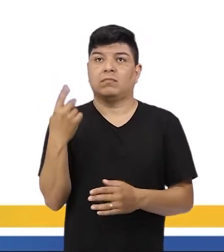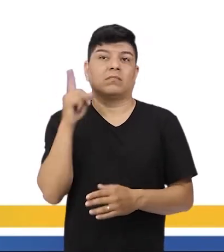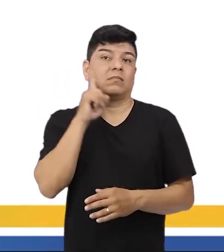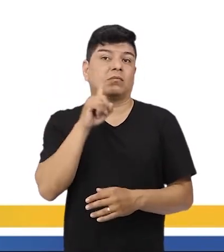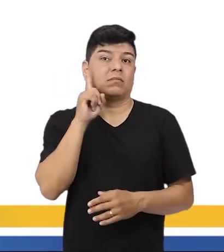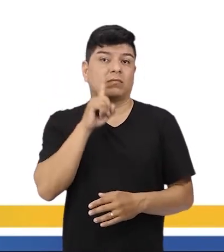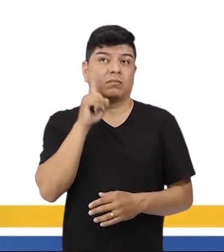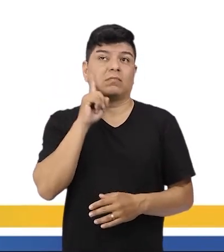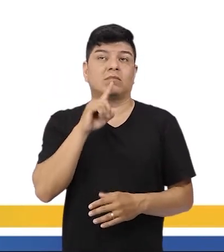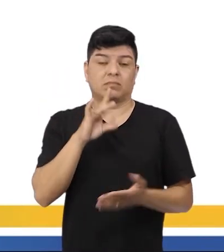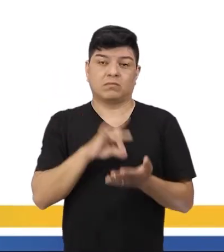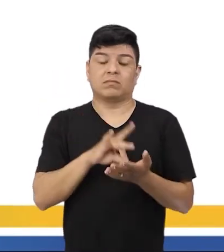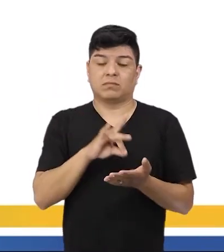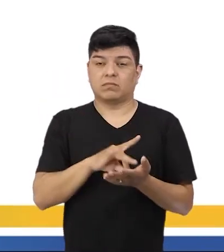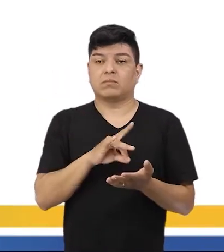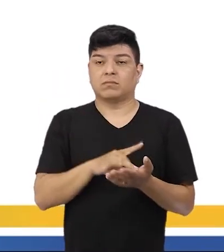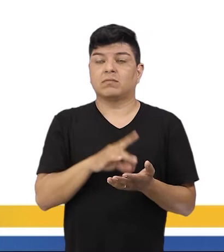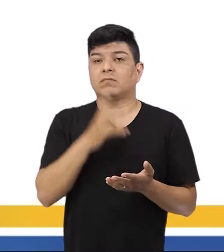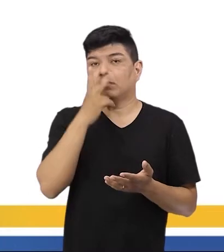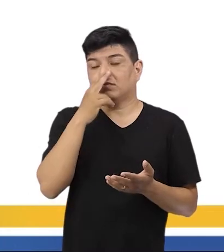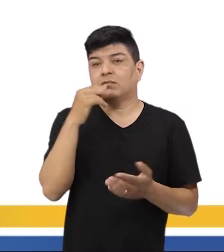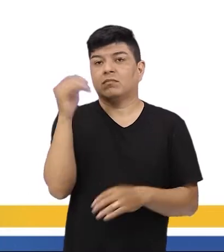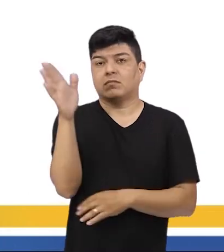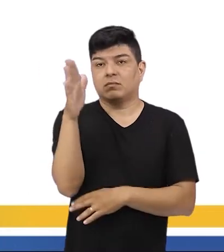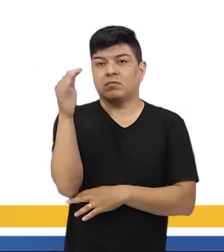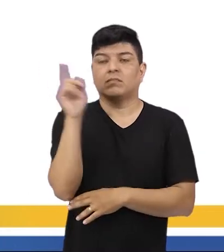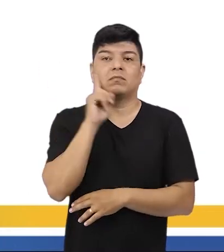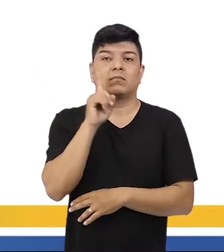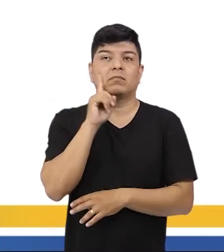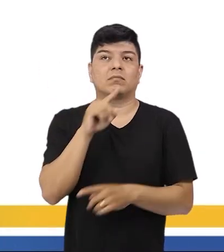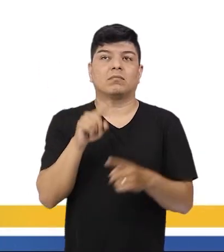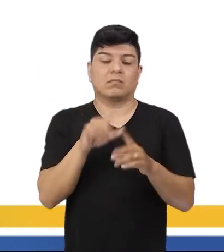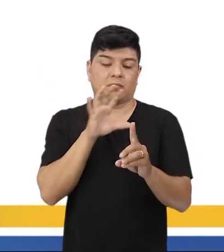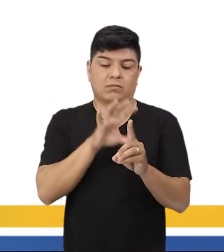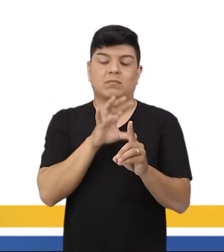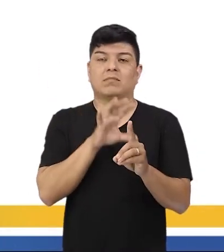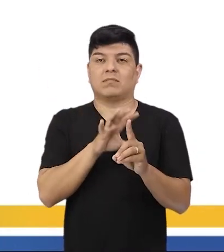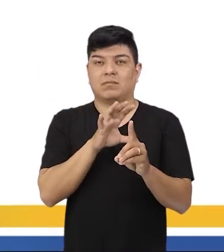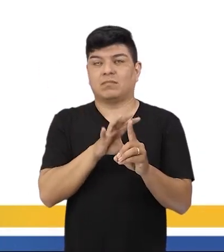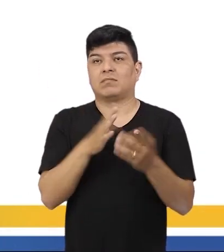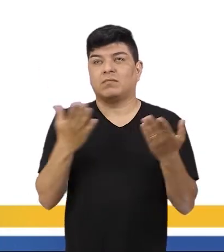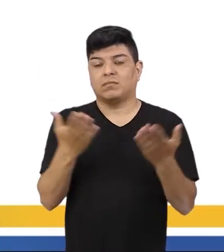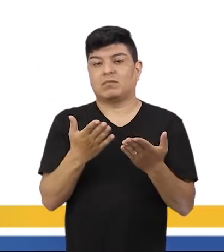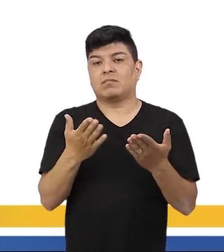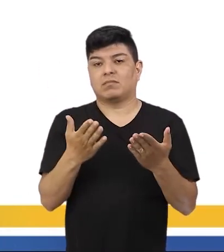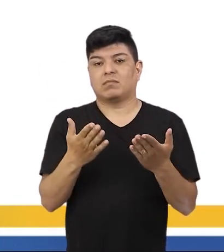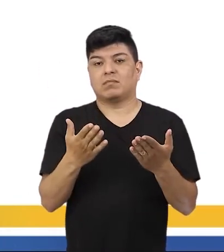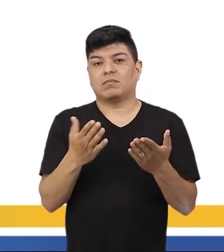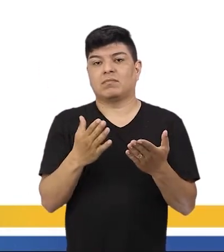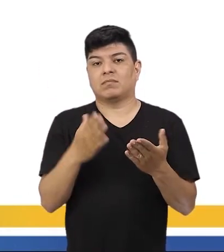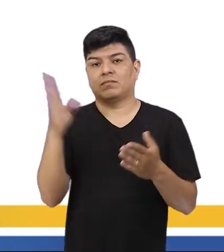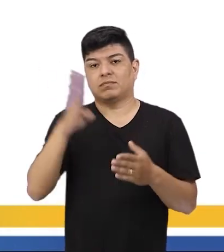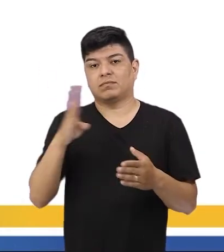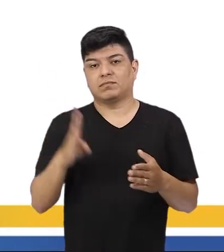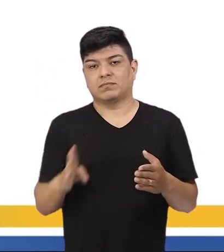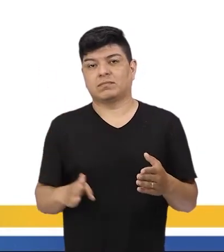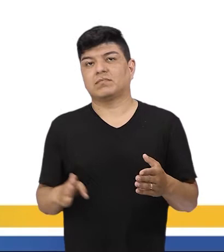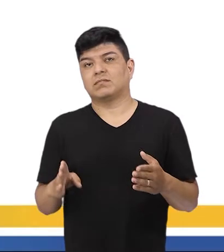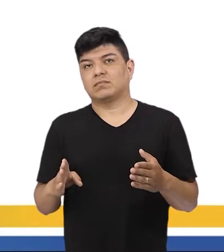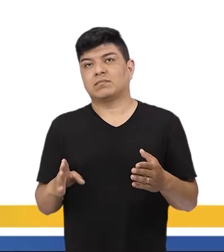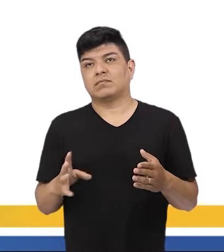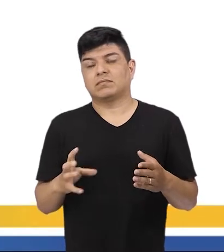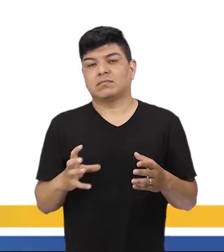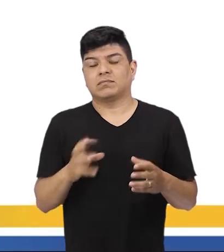com a dos Estados Unidos, né? E, de fato, a bandeira dos Estados Unidos vai servir como inspiração agora desse momento no Brasil, né?